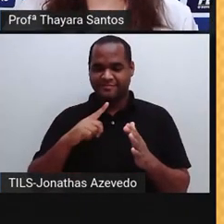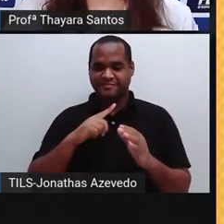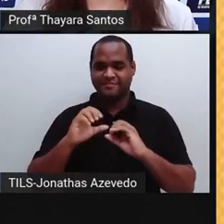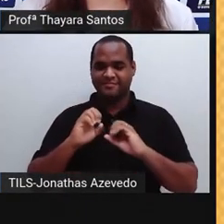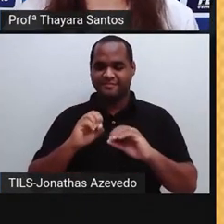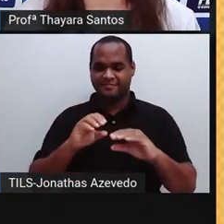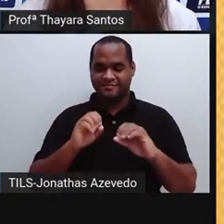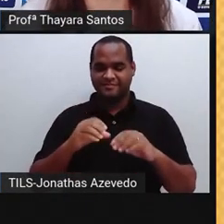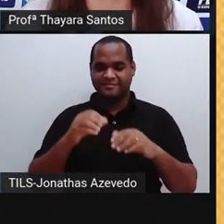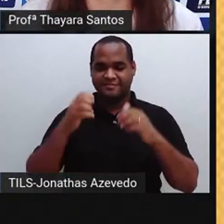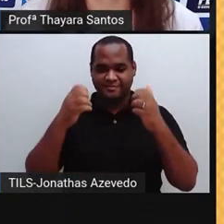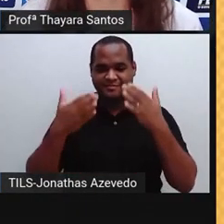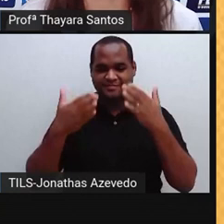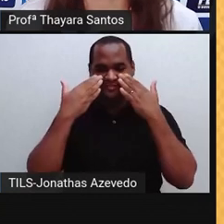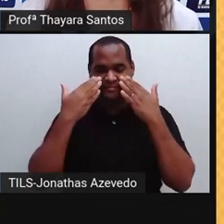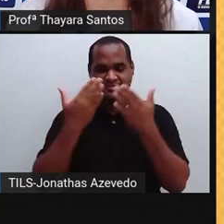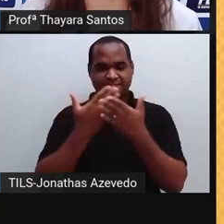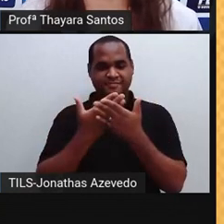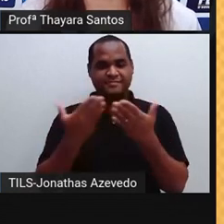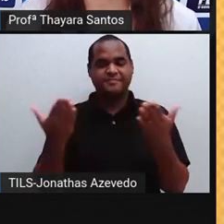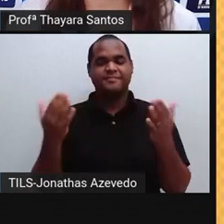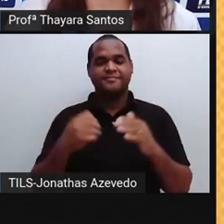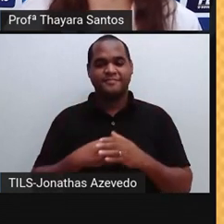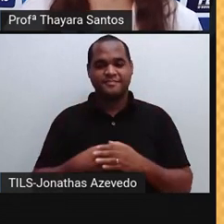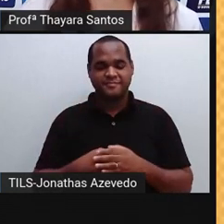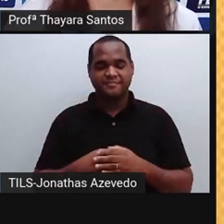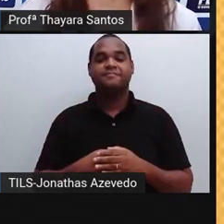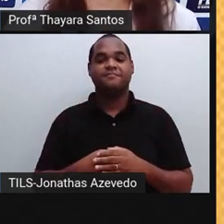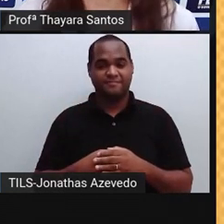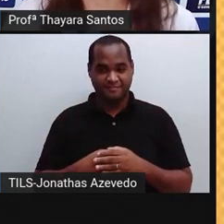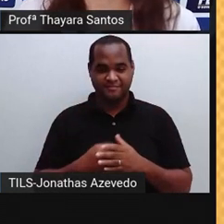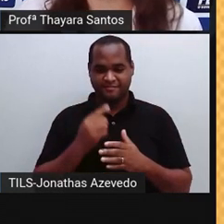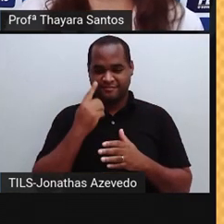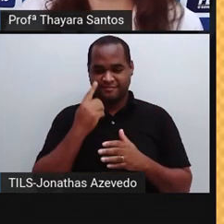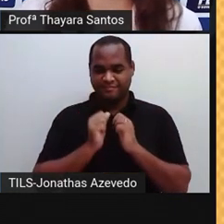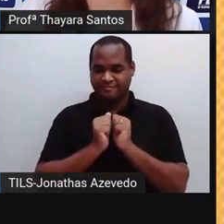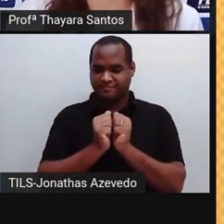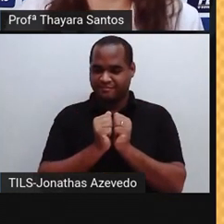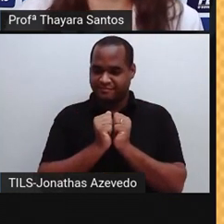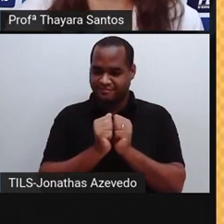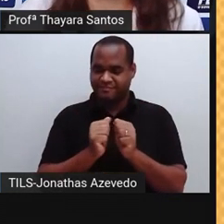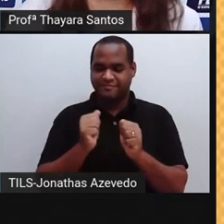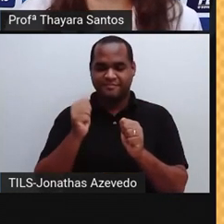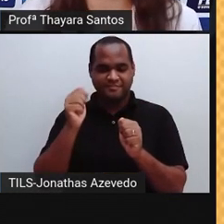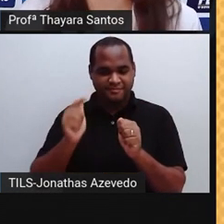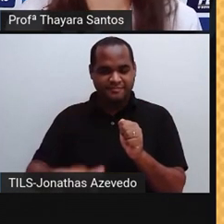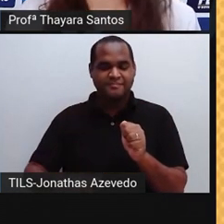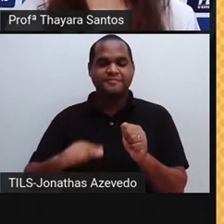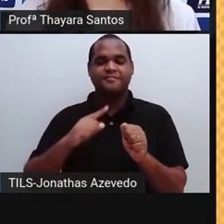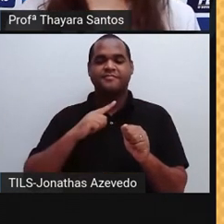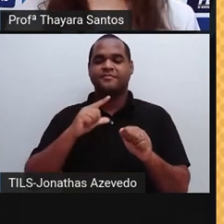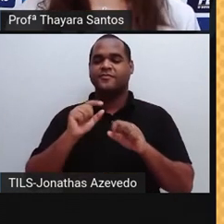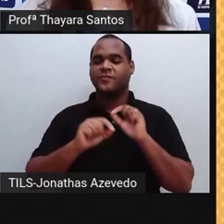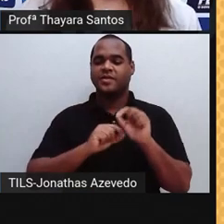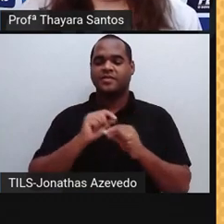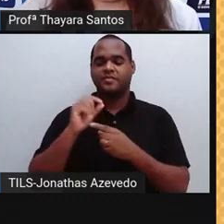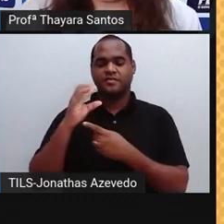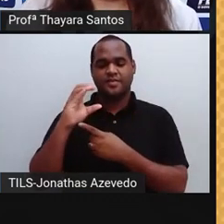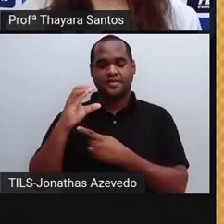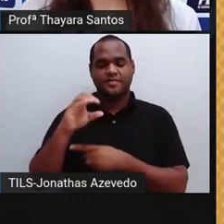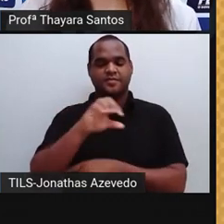vou colocar minha apresentação aqui. Então vamos lá para mais uma aula de ciências do nono ano.